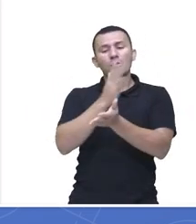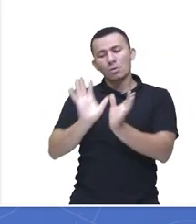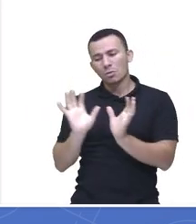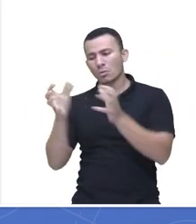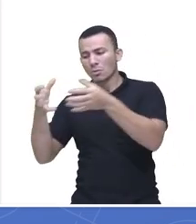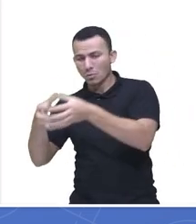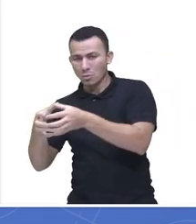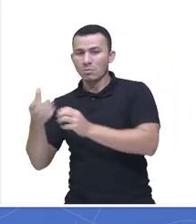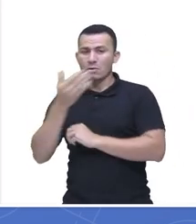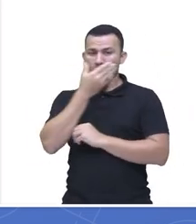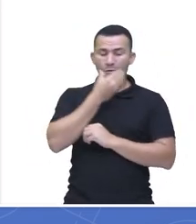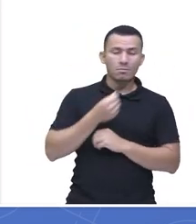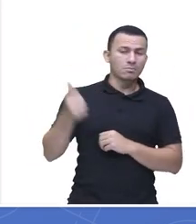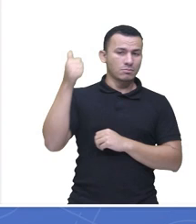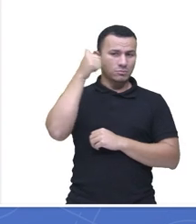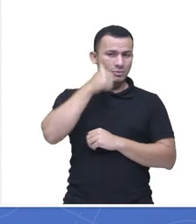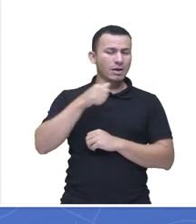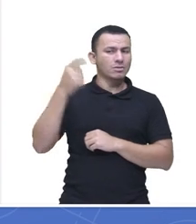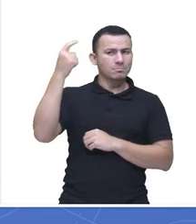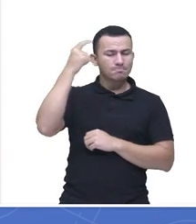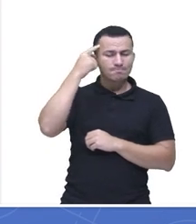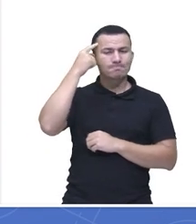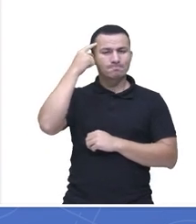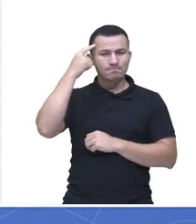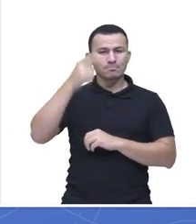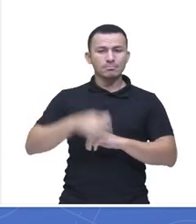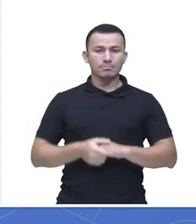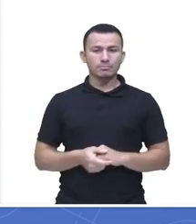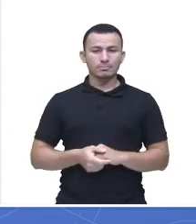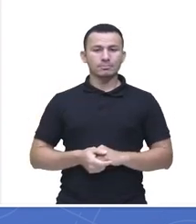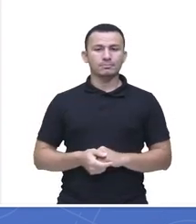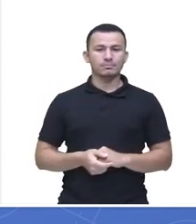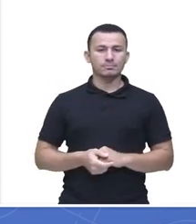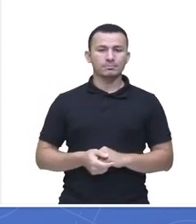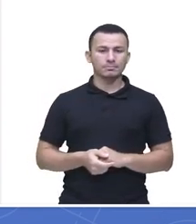de homens e mulheres, continua a leitura,